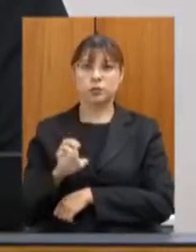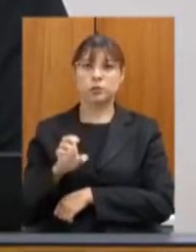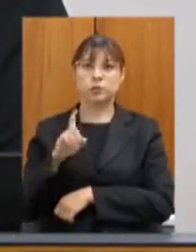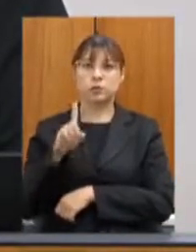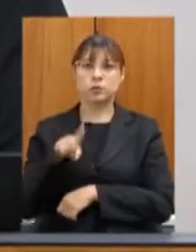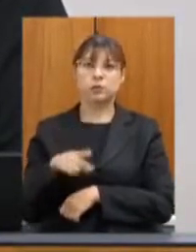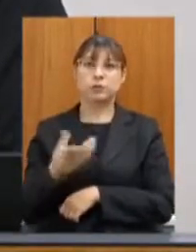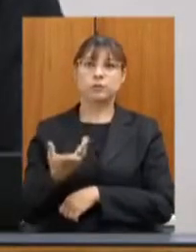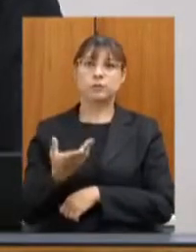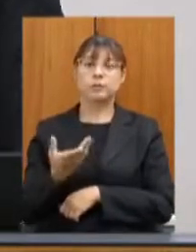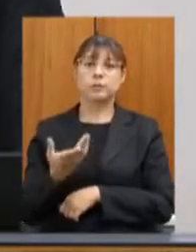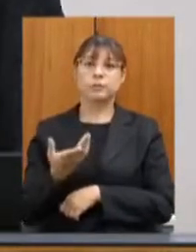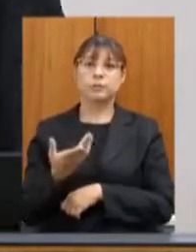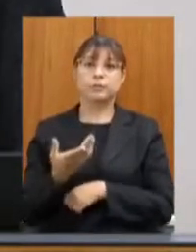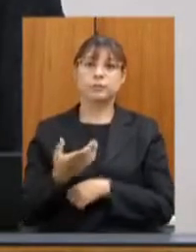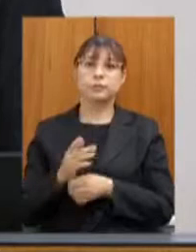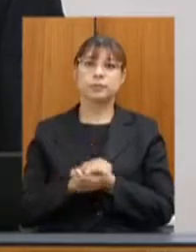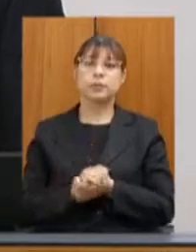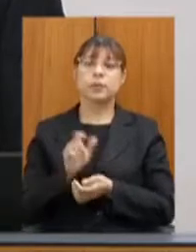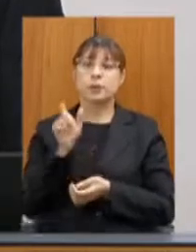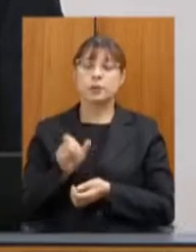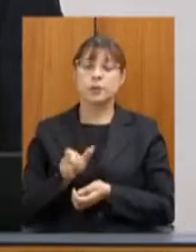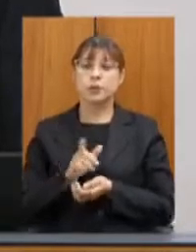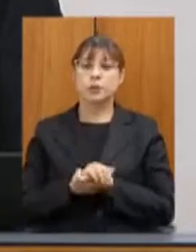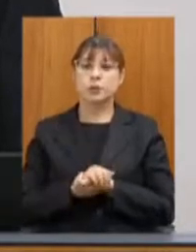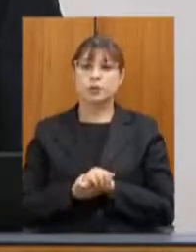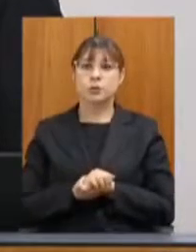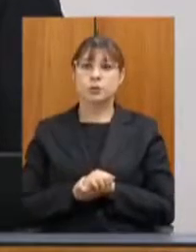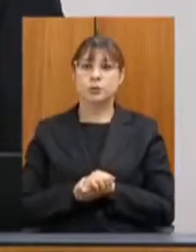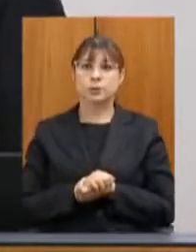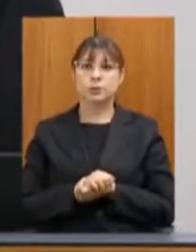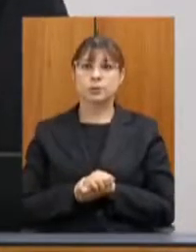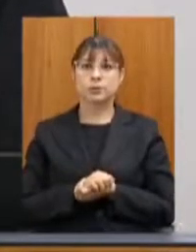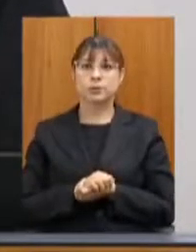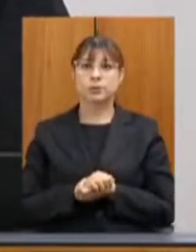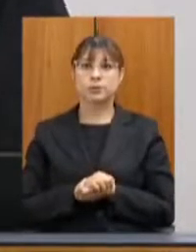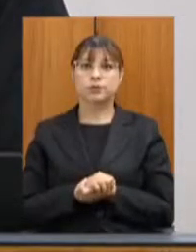Leste de Minas, e uma pessoa que foi